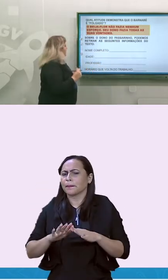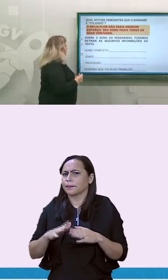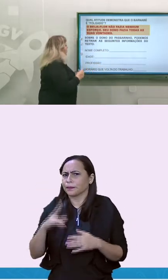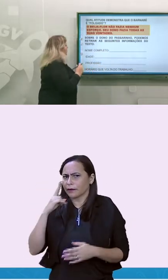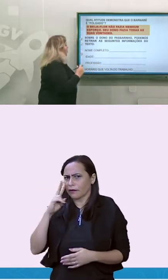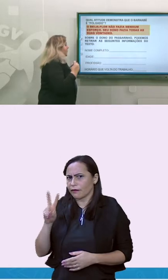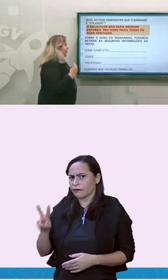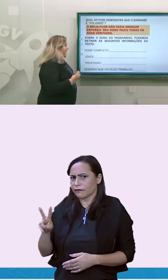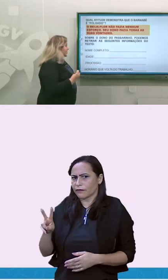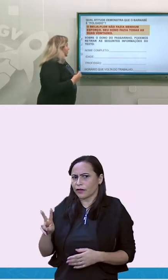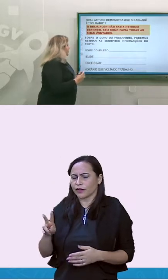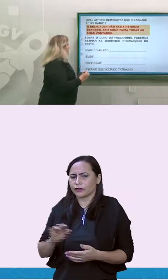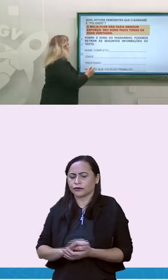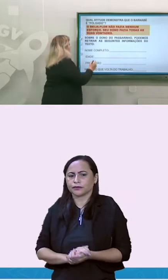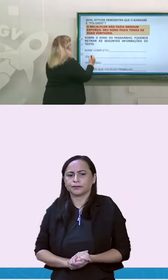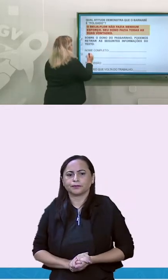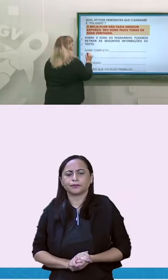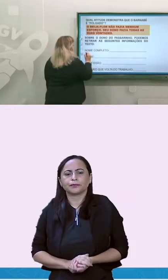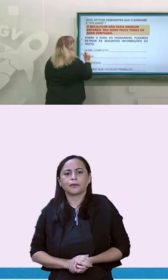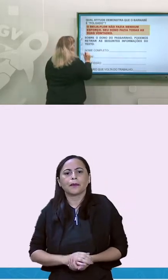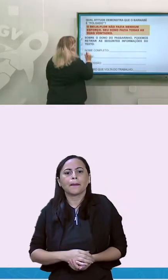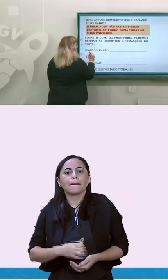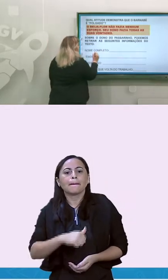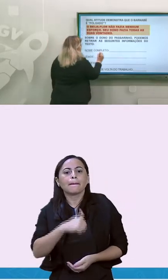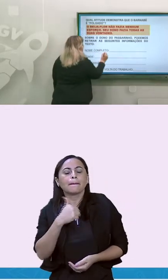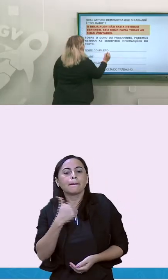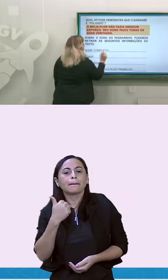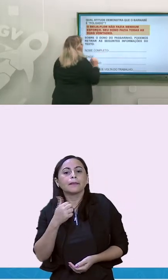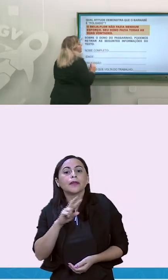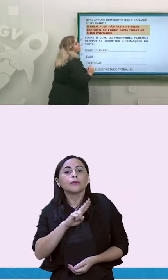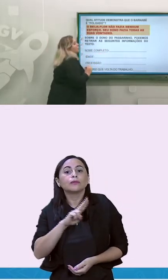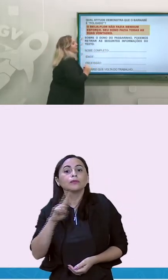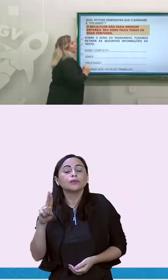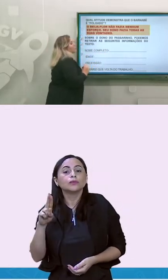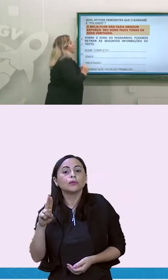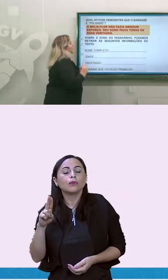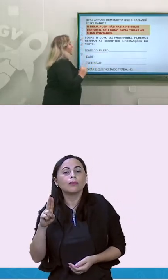Vamos saber o nome completo? Primeiro é que lá no texto fala. Como é o nome completo?